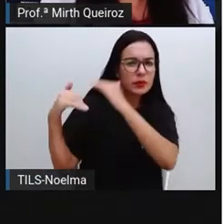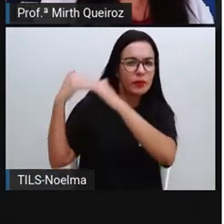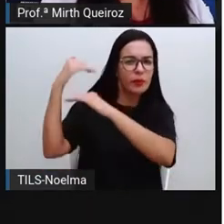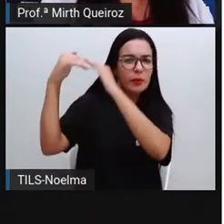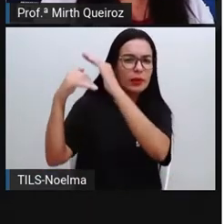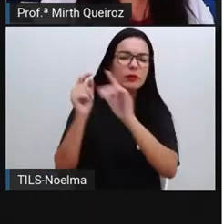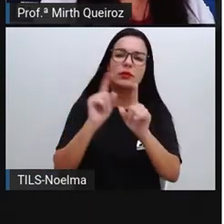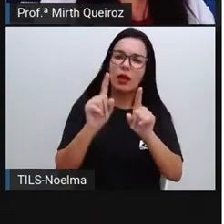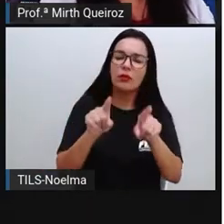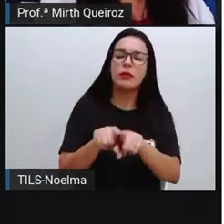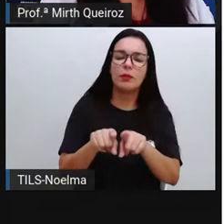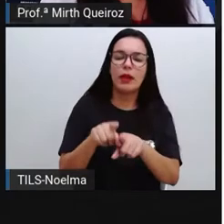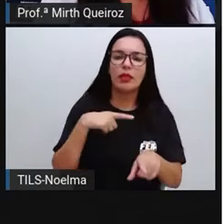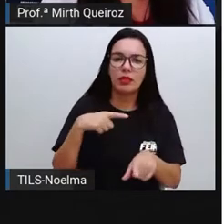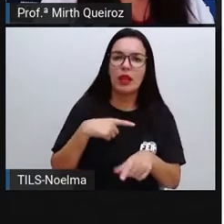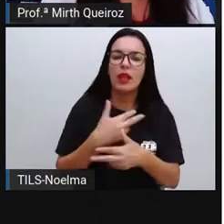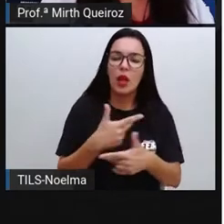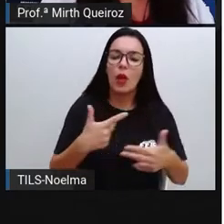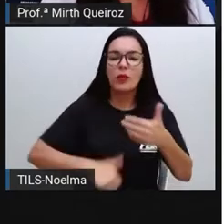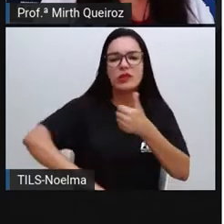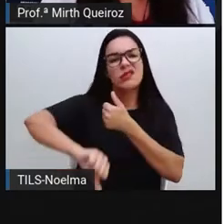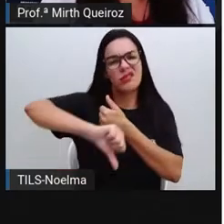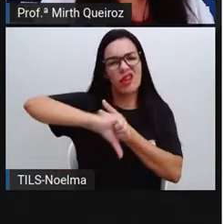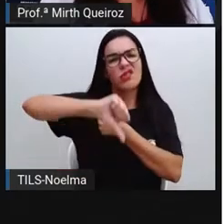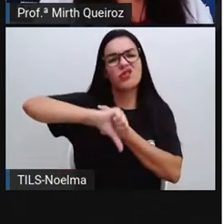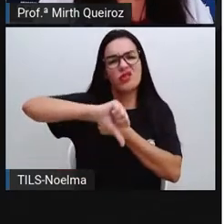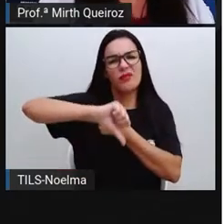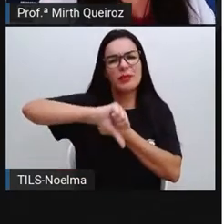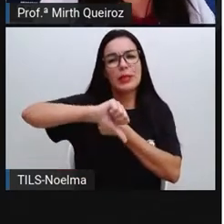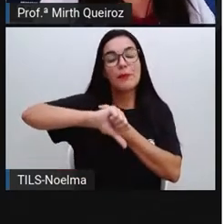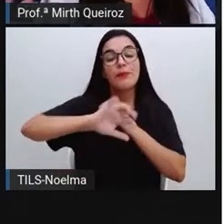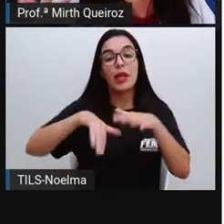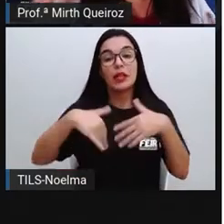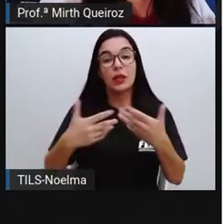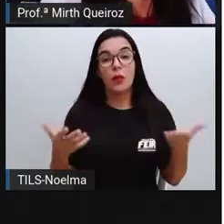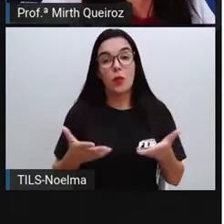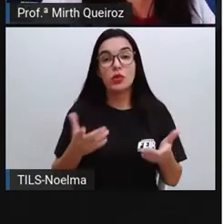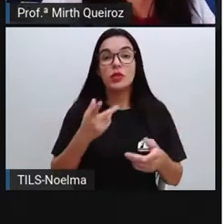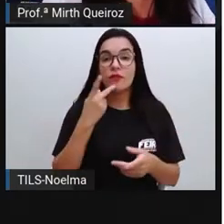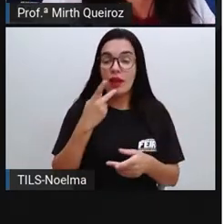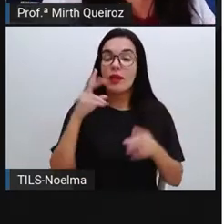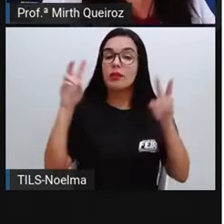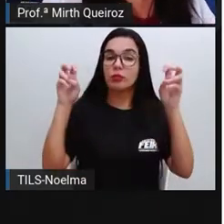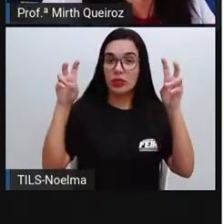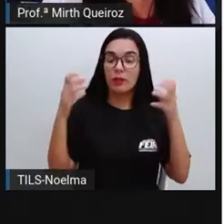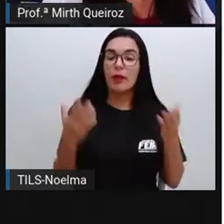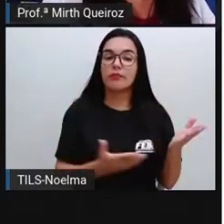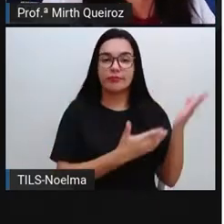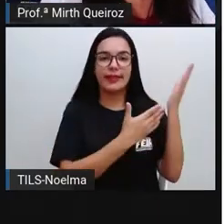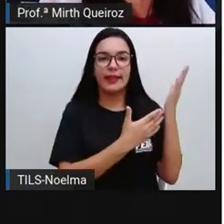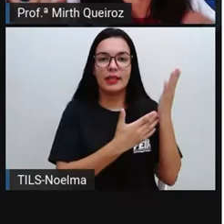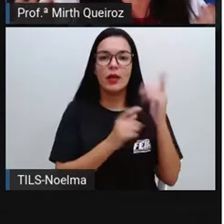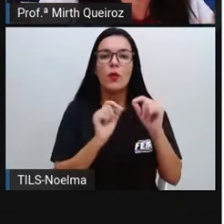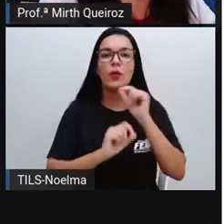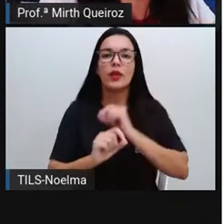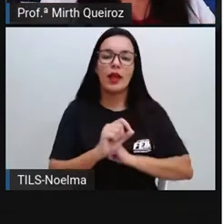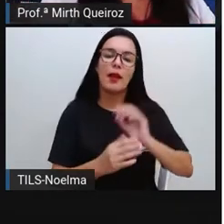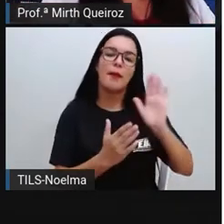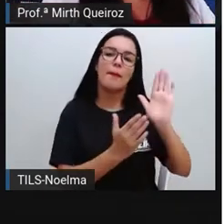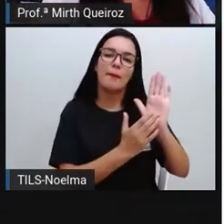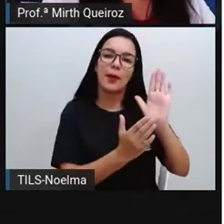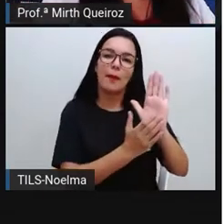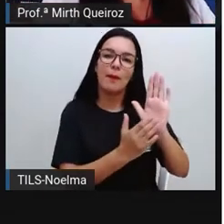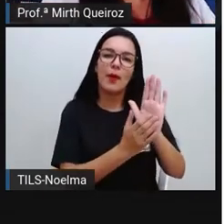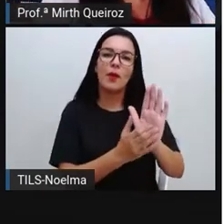coisas negativas. E é sobre esses problemas que nós iremos falar e é sobre esses problemas que a gente irá propor